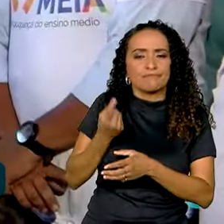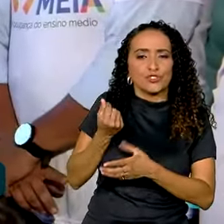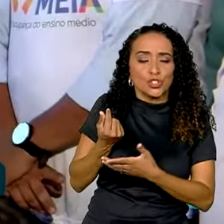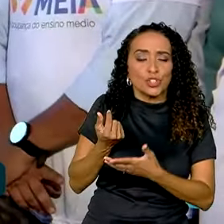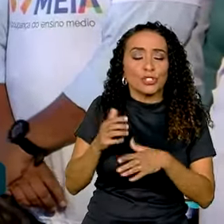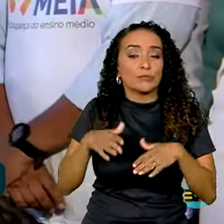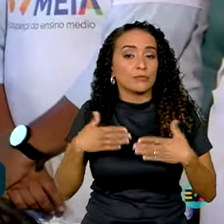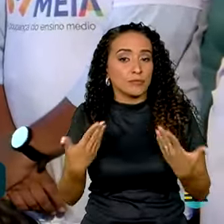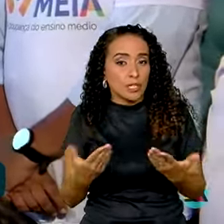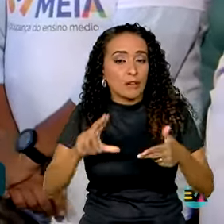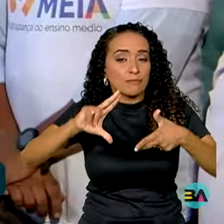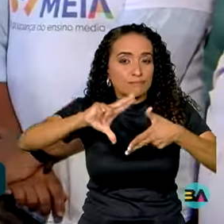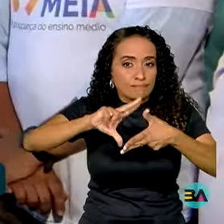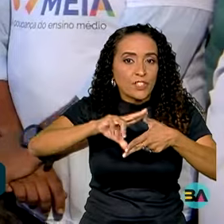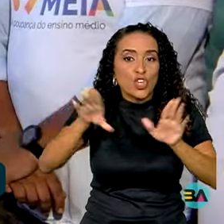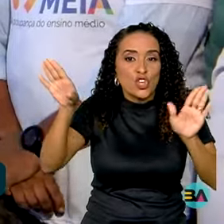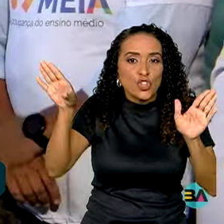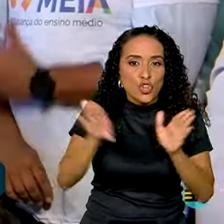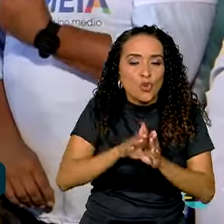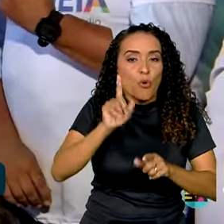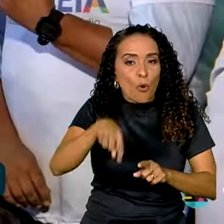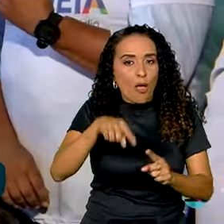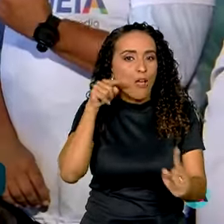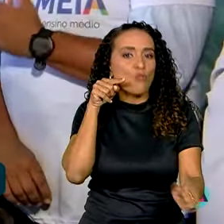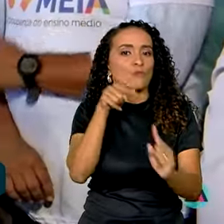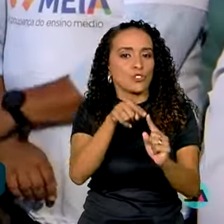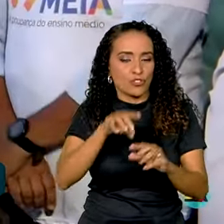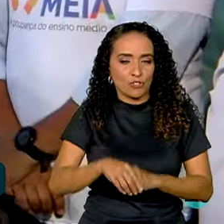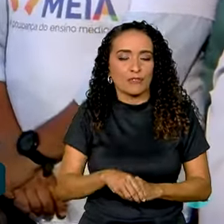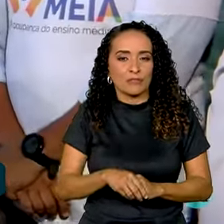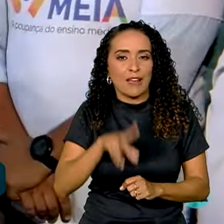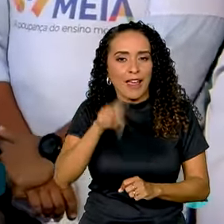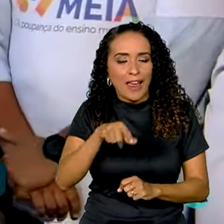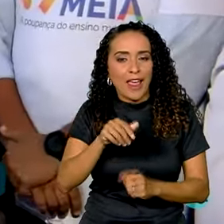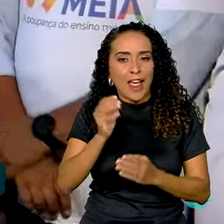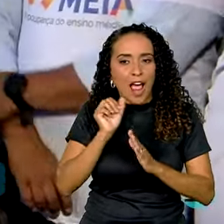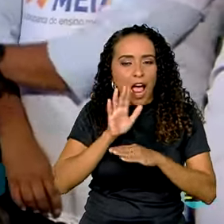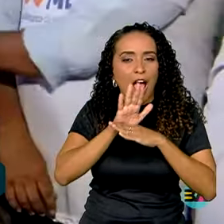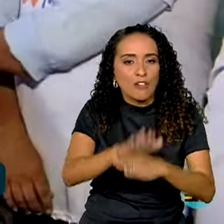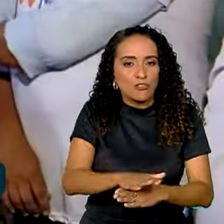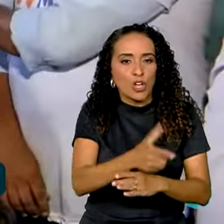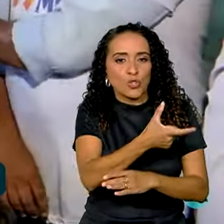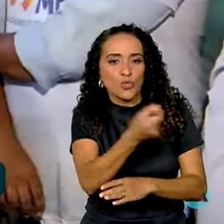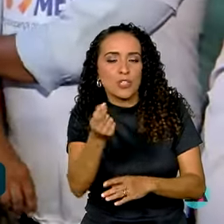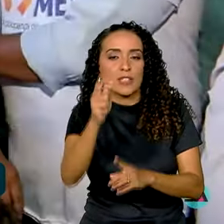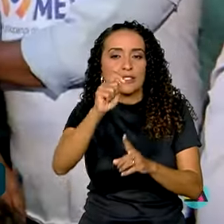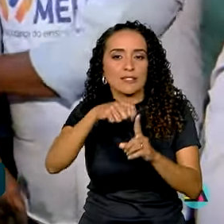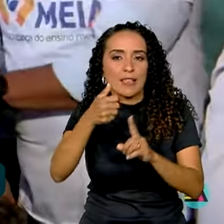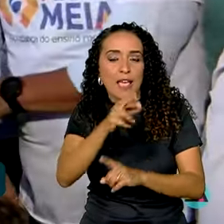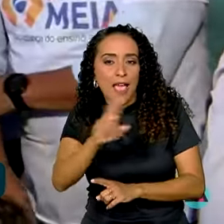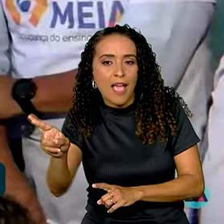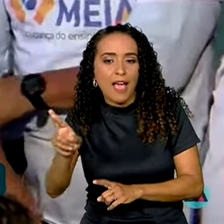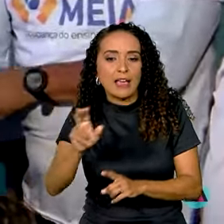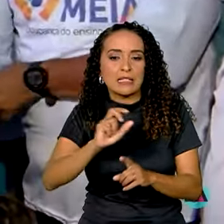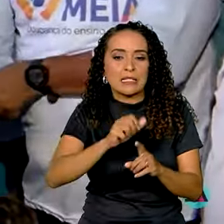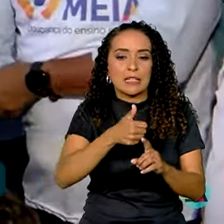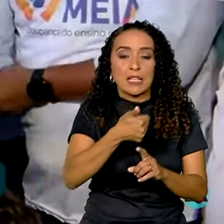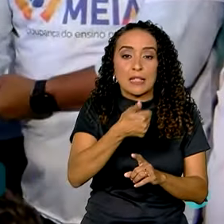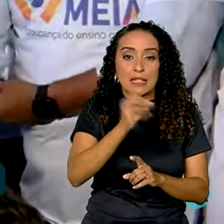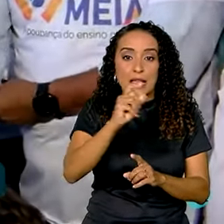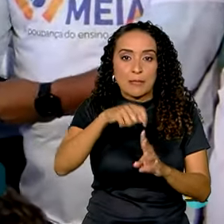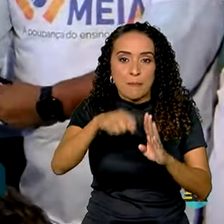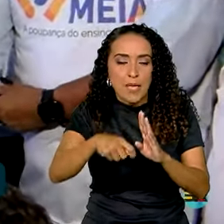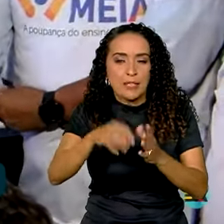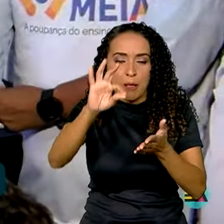Portanto, o Pé de Meia chega com esse propósito. Vai ser um auxílio de 200 reais por 10 meses, 200 na